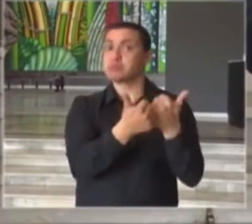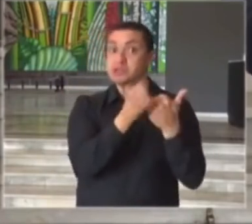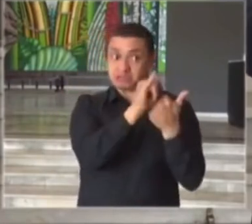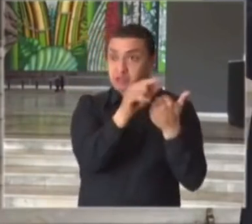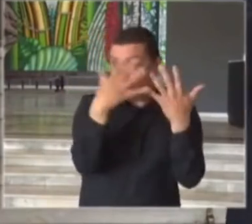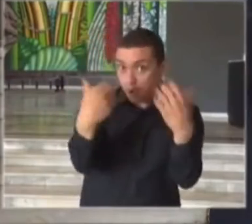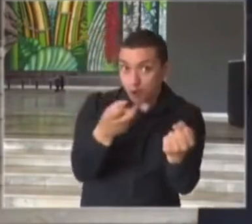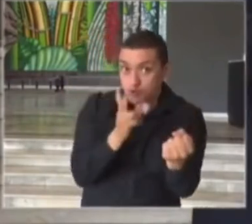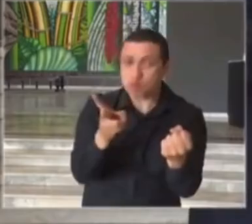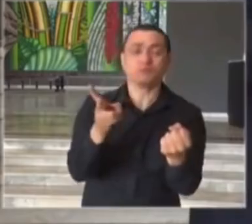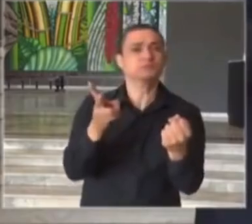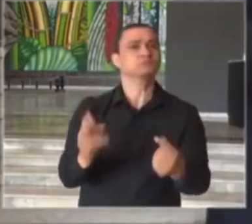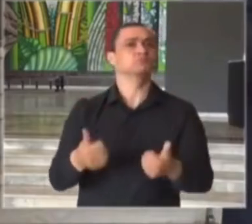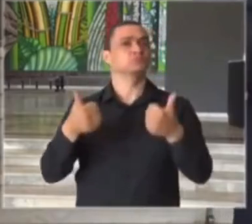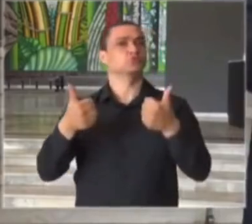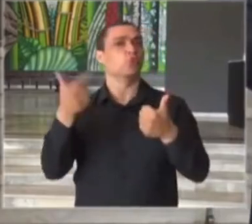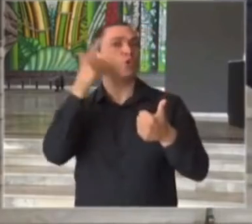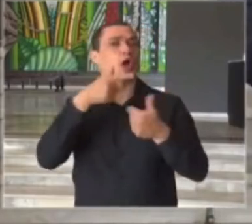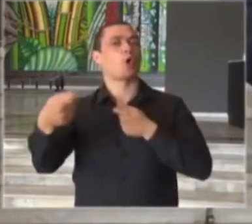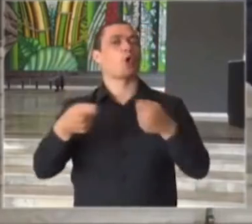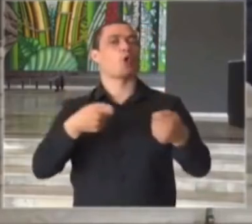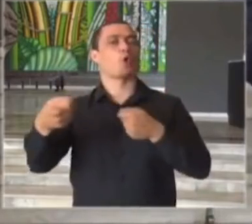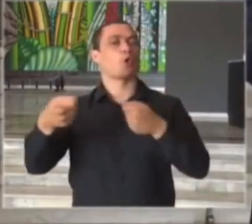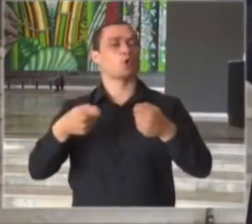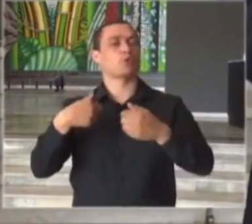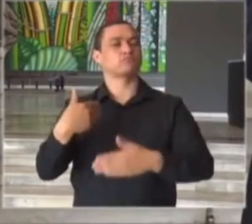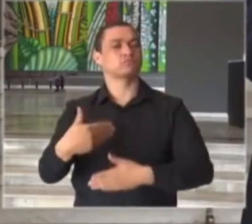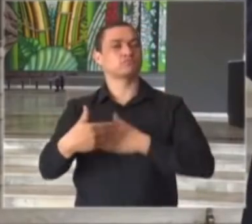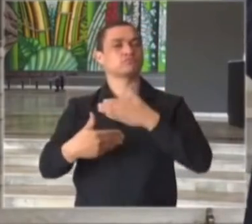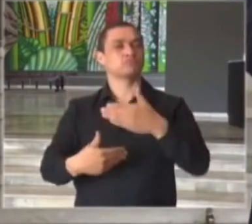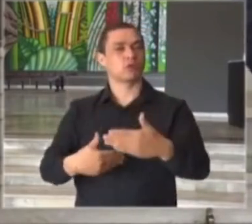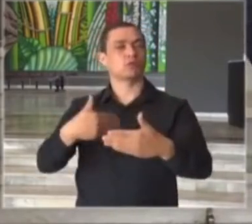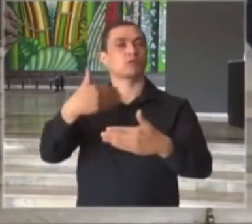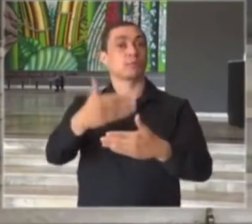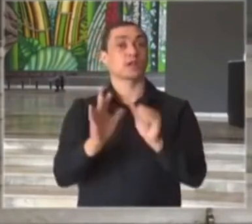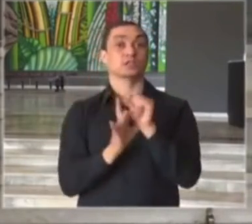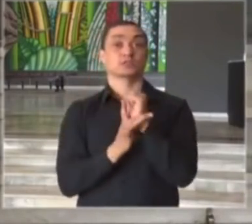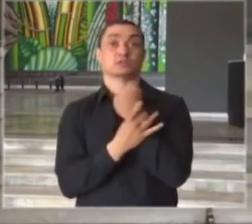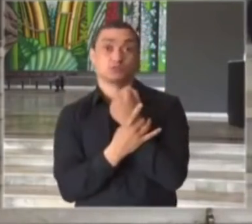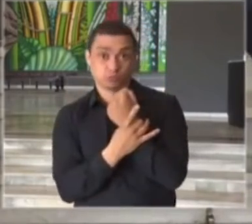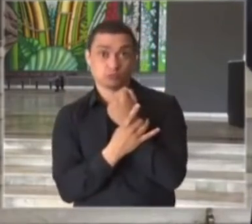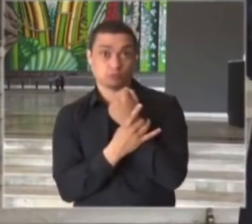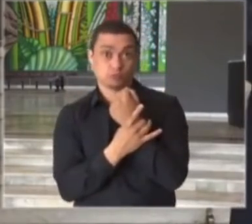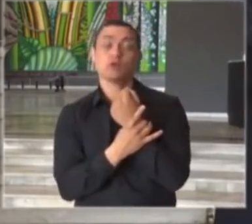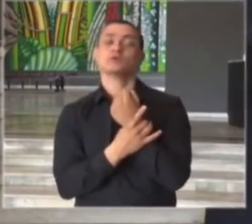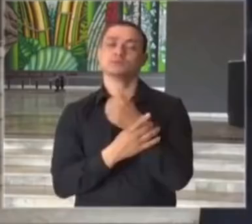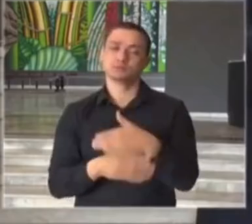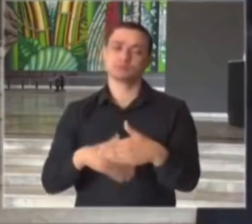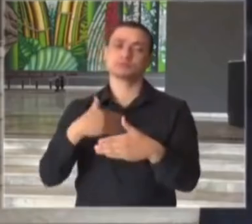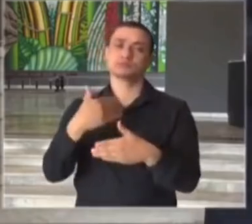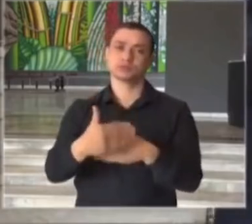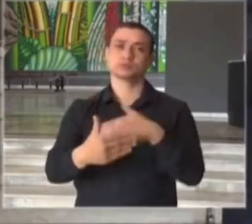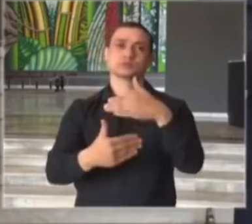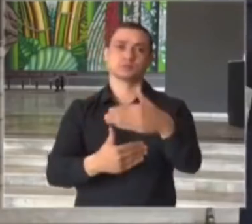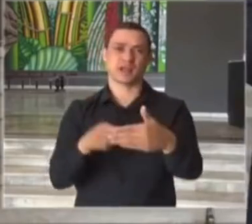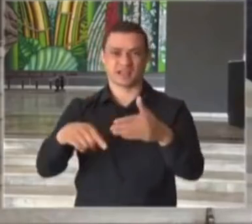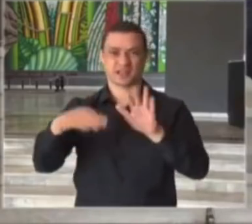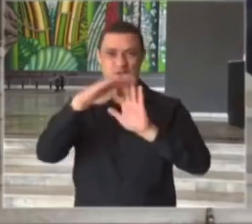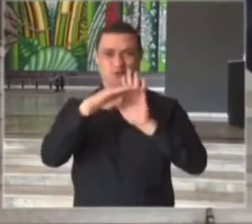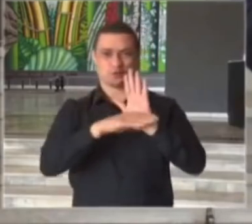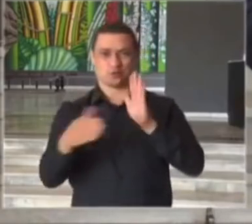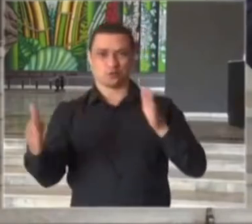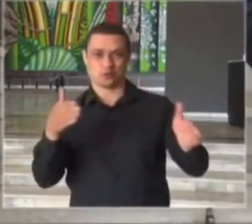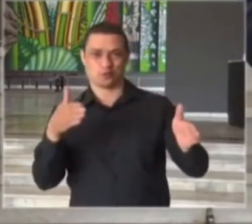bem e nós manteremos sob controle e passo a passo, de forma segura e gradual, neste programa